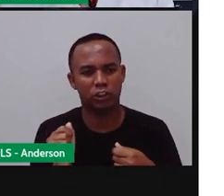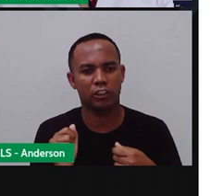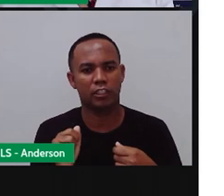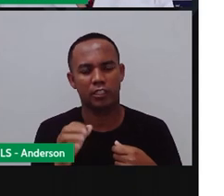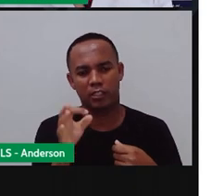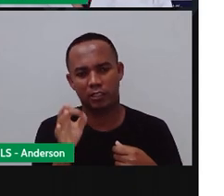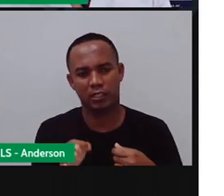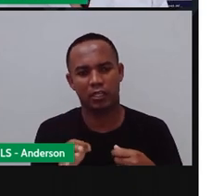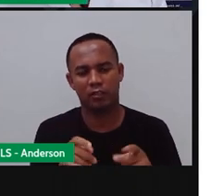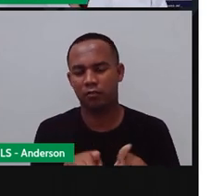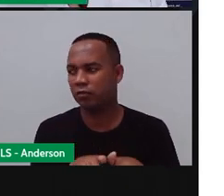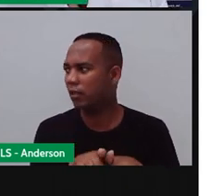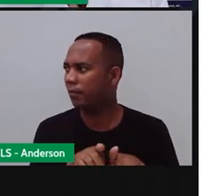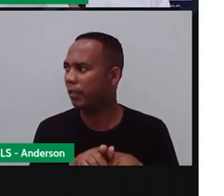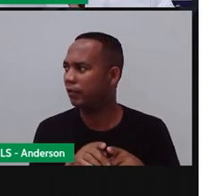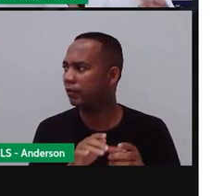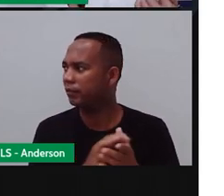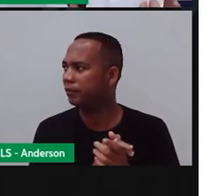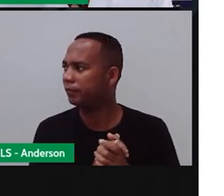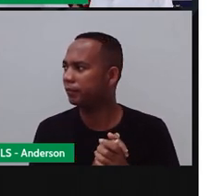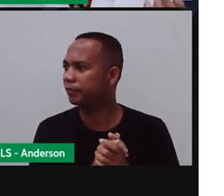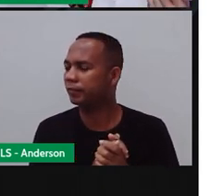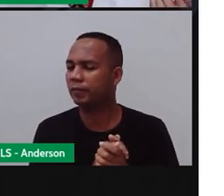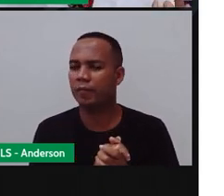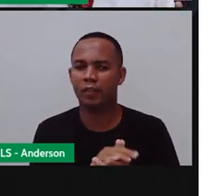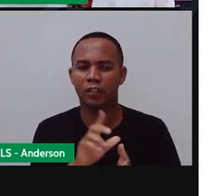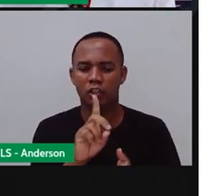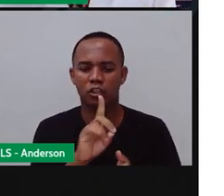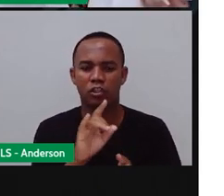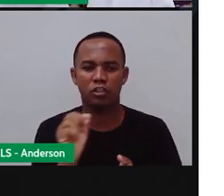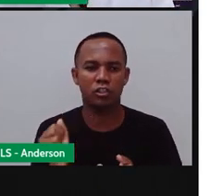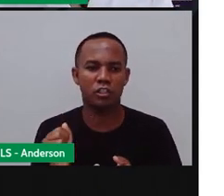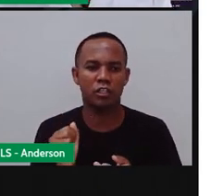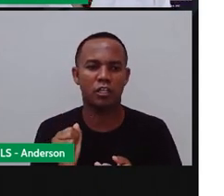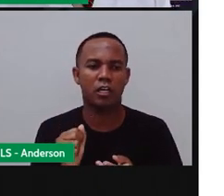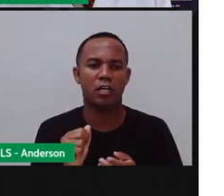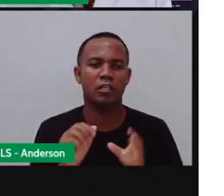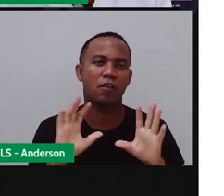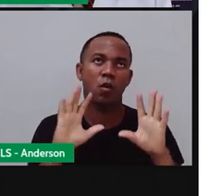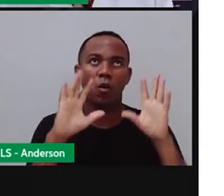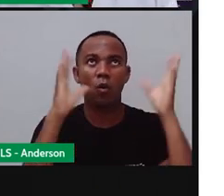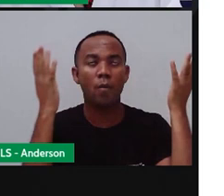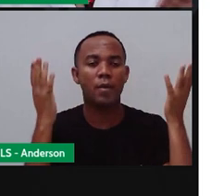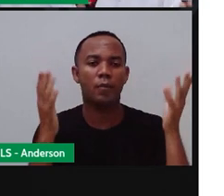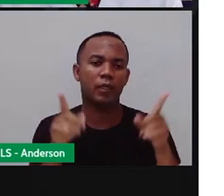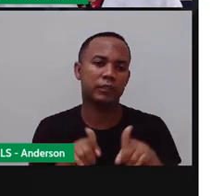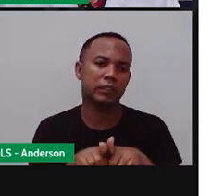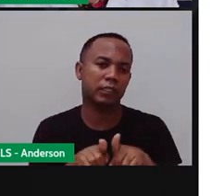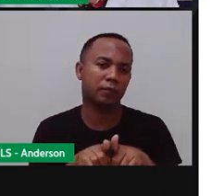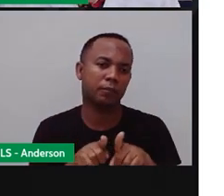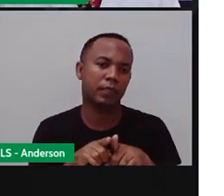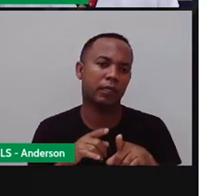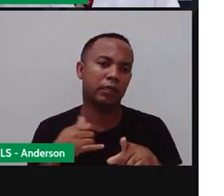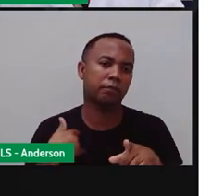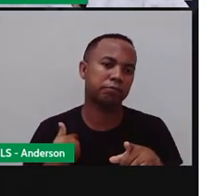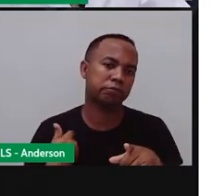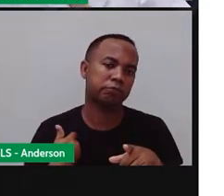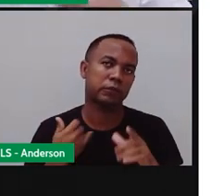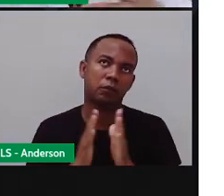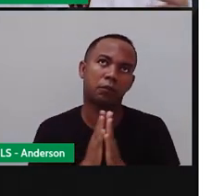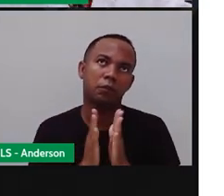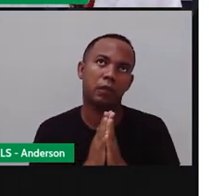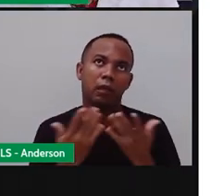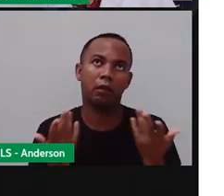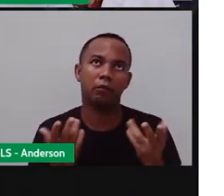também a gente aprende, sabe o que, Anderson? As datas o que? Comemorativas, né? O aniversário. gente tem